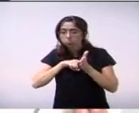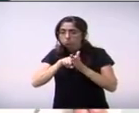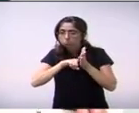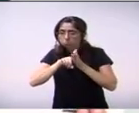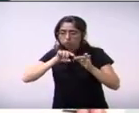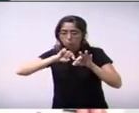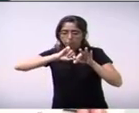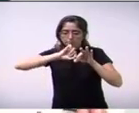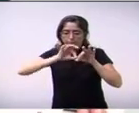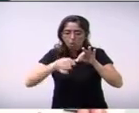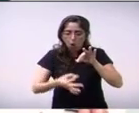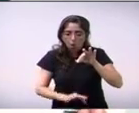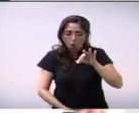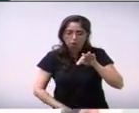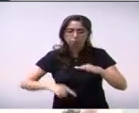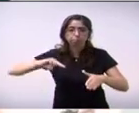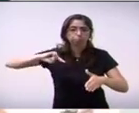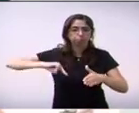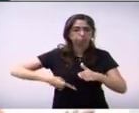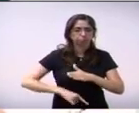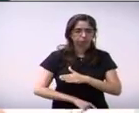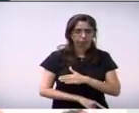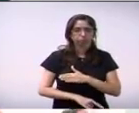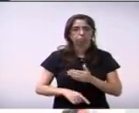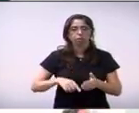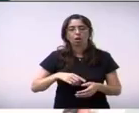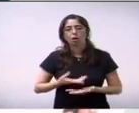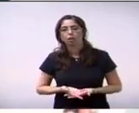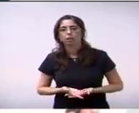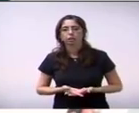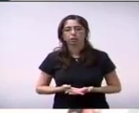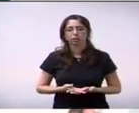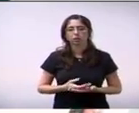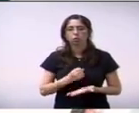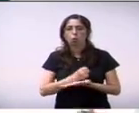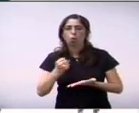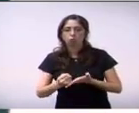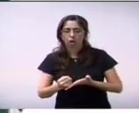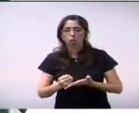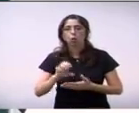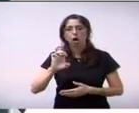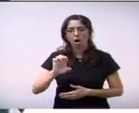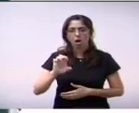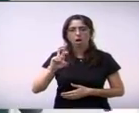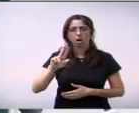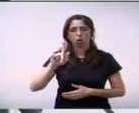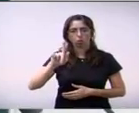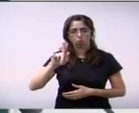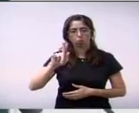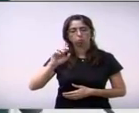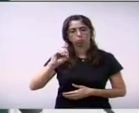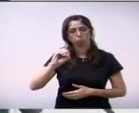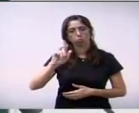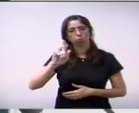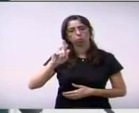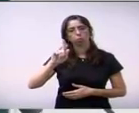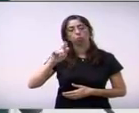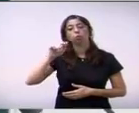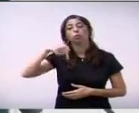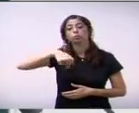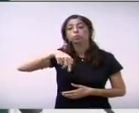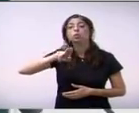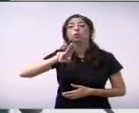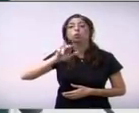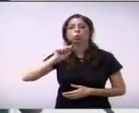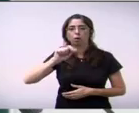Ergoquale aqui em 2016 no valor de 262 mil reais e aí eu me pergunto